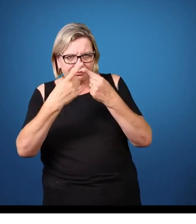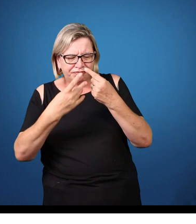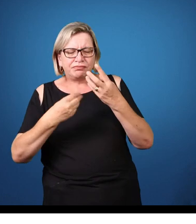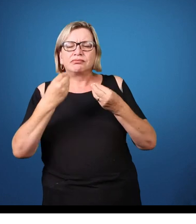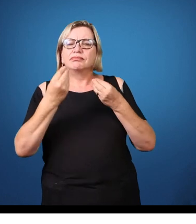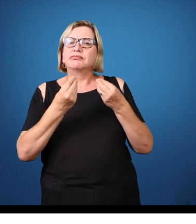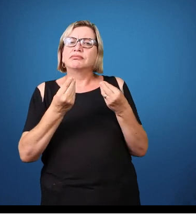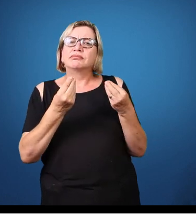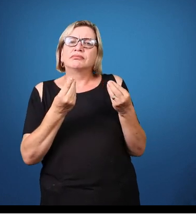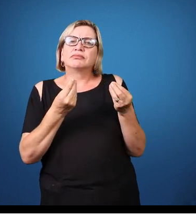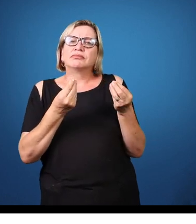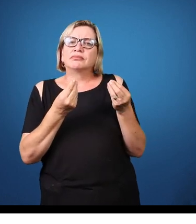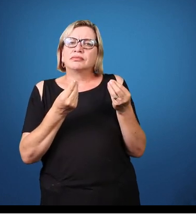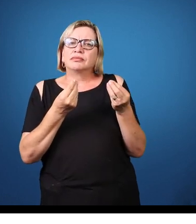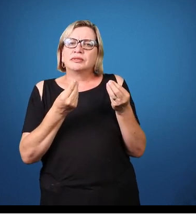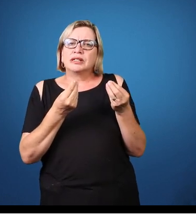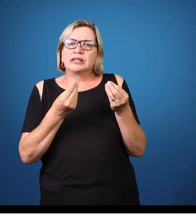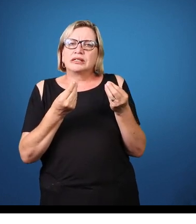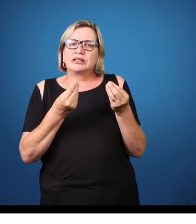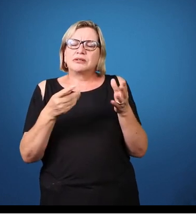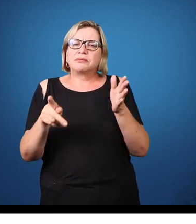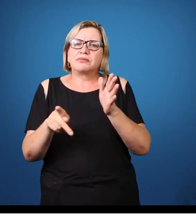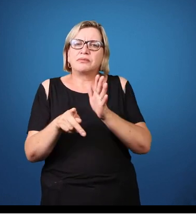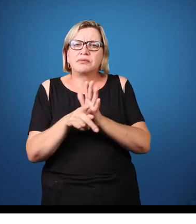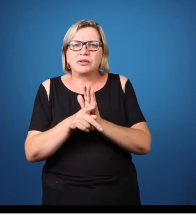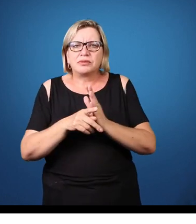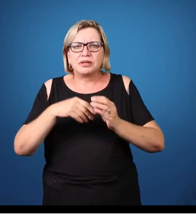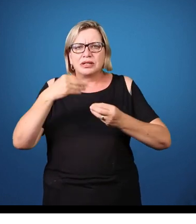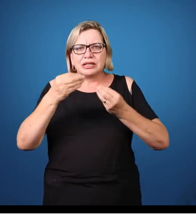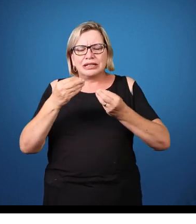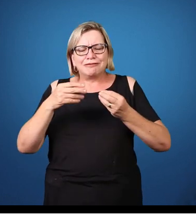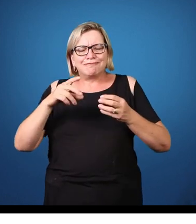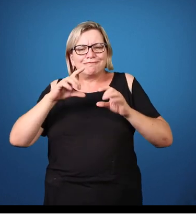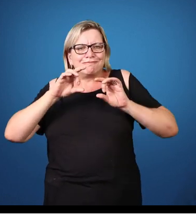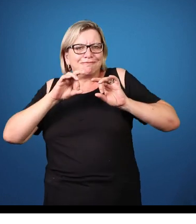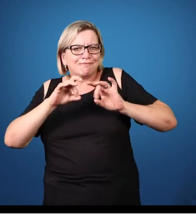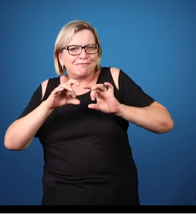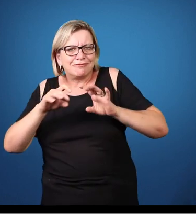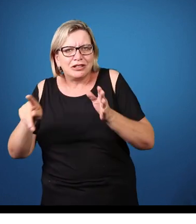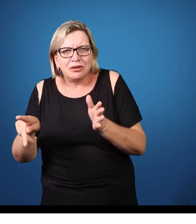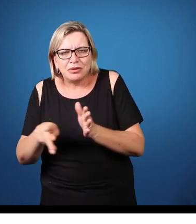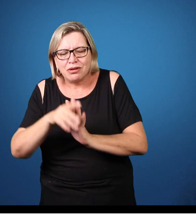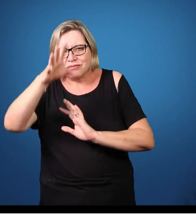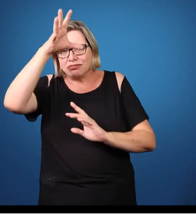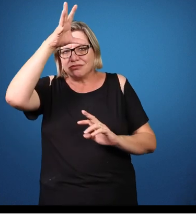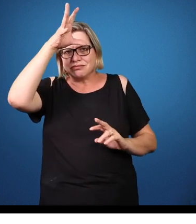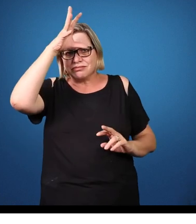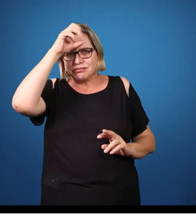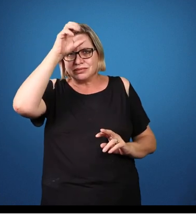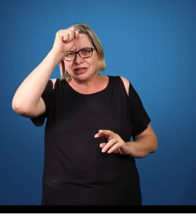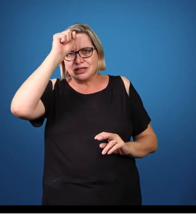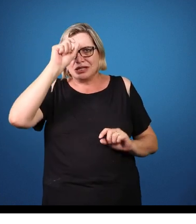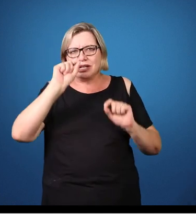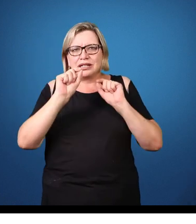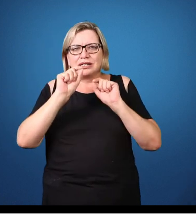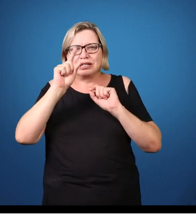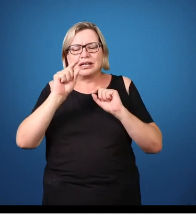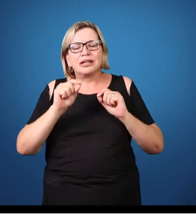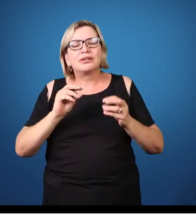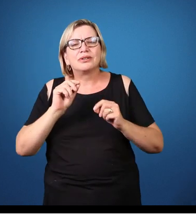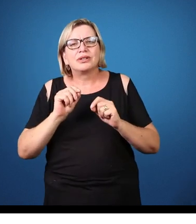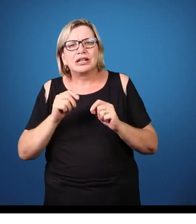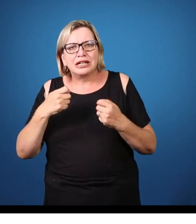específicos da aprendizagem, que são inclusive temas que vão ser abordados aqui na websérie, ou seja, da